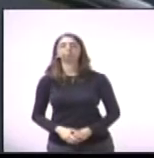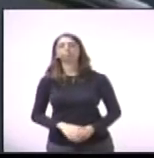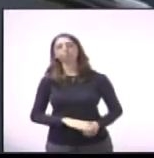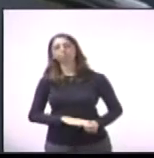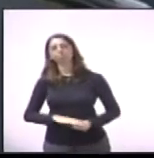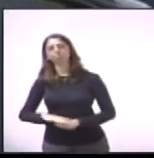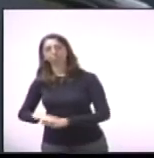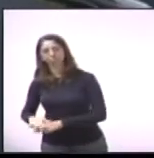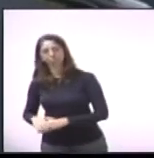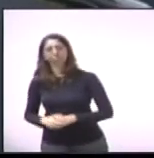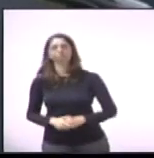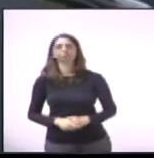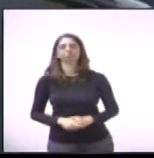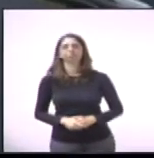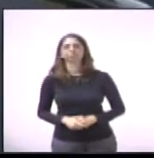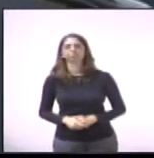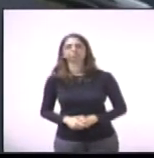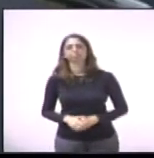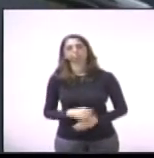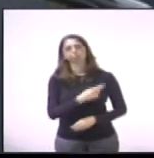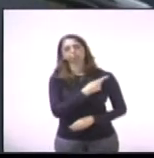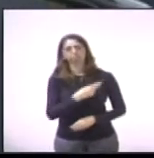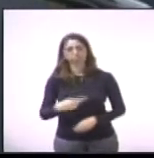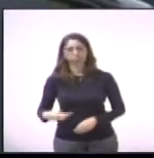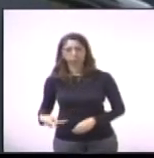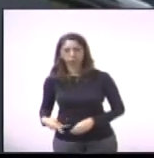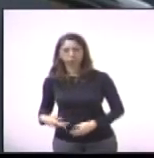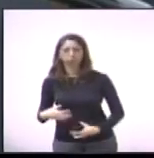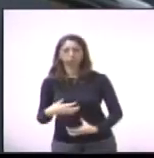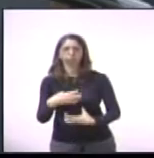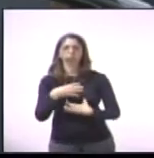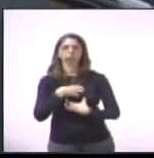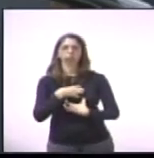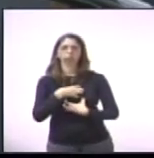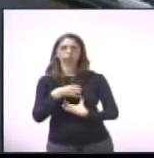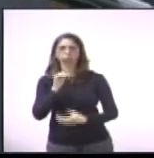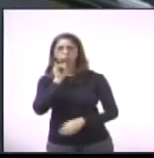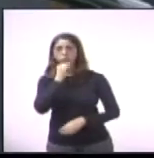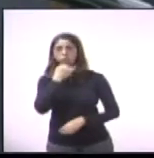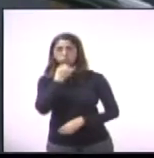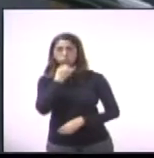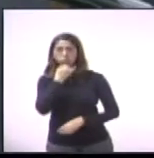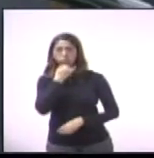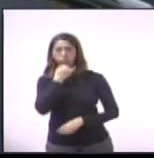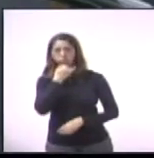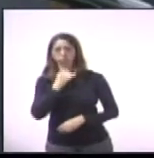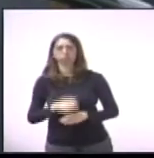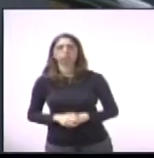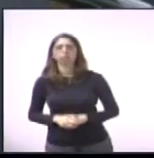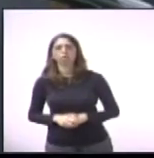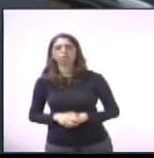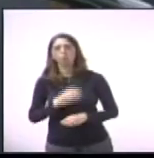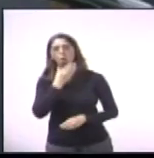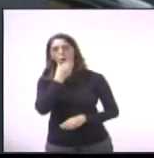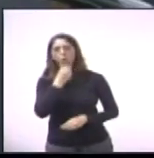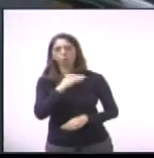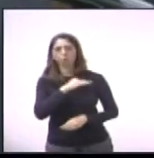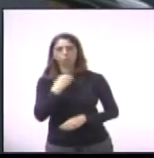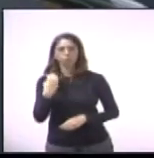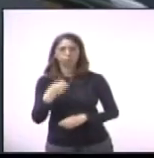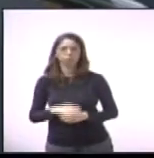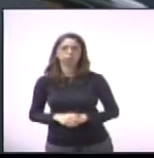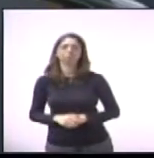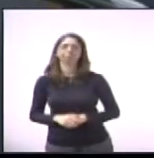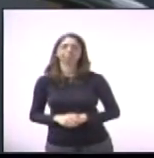minha fala com muita tristeza, de Paulínia, perdeu um grande amigo, a qual